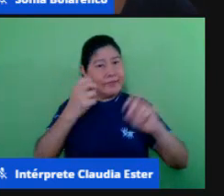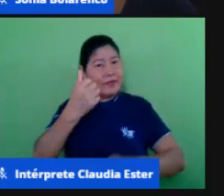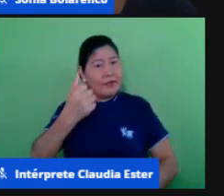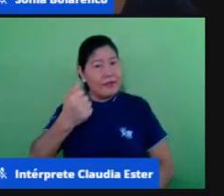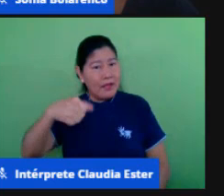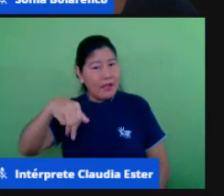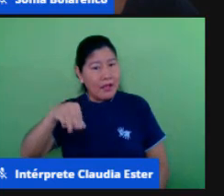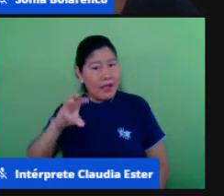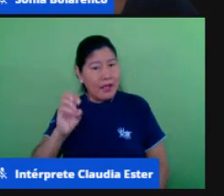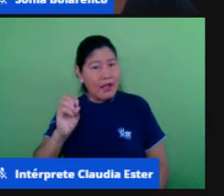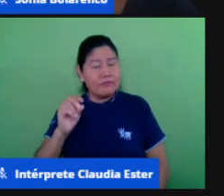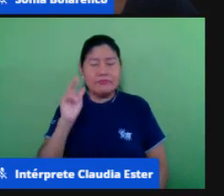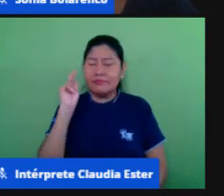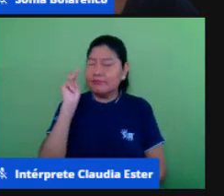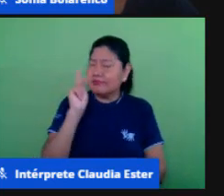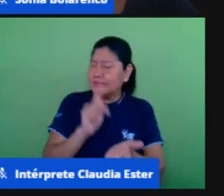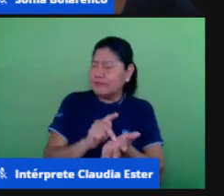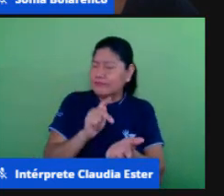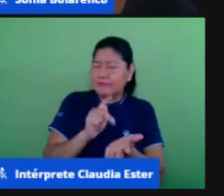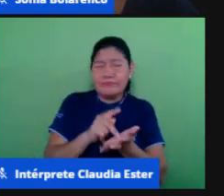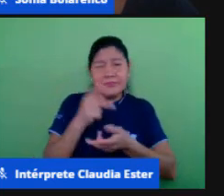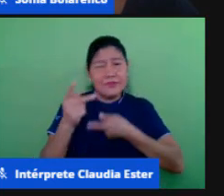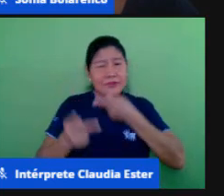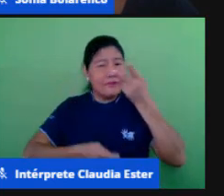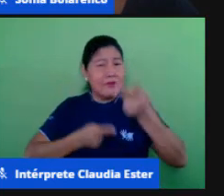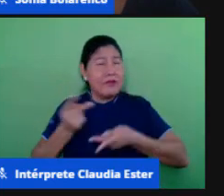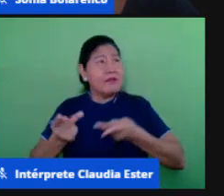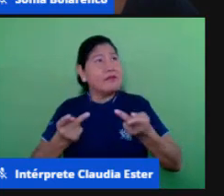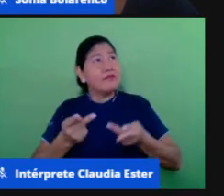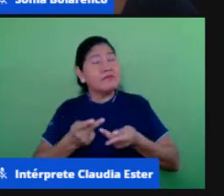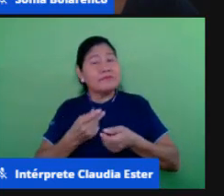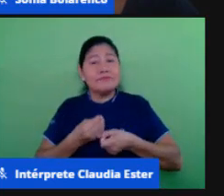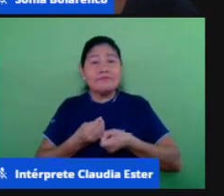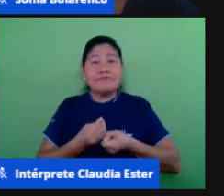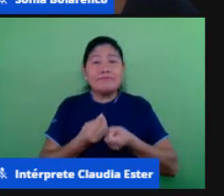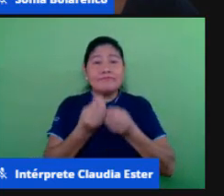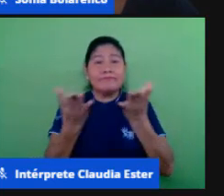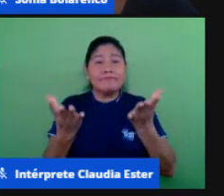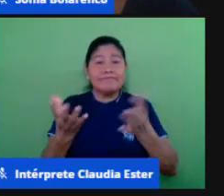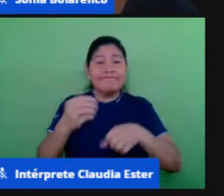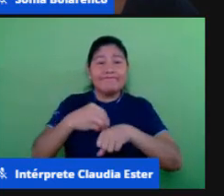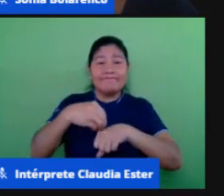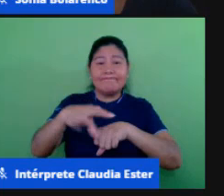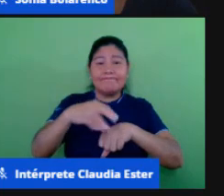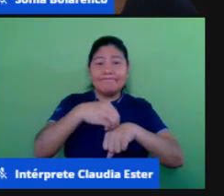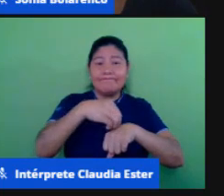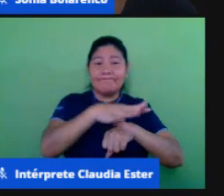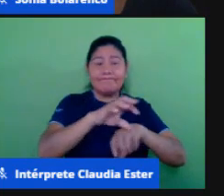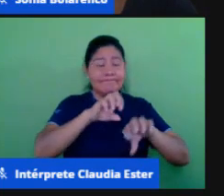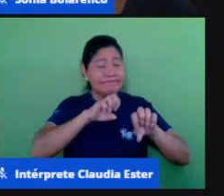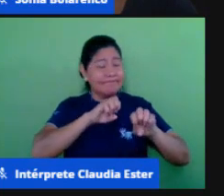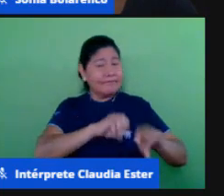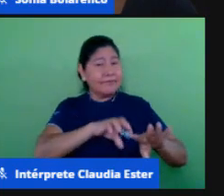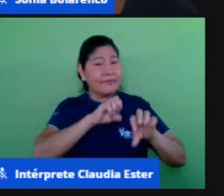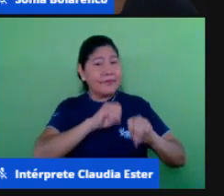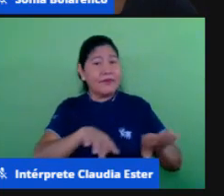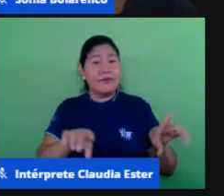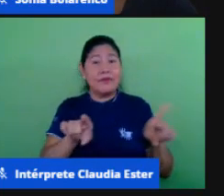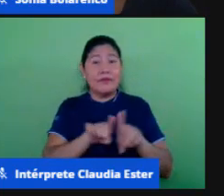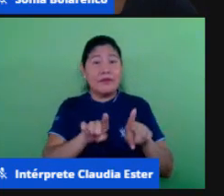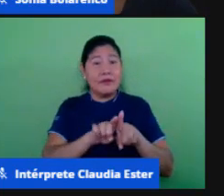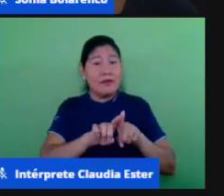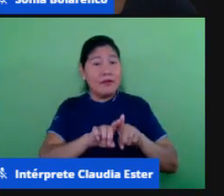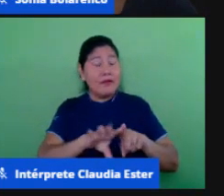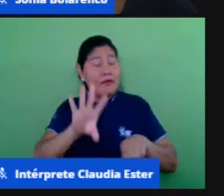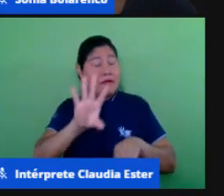o Gil pregava, e o amor com que ele dava com o ensino, o amor com que ele desempenhava o seu